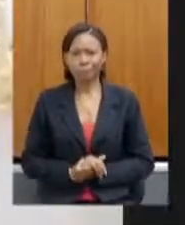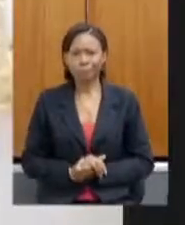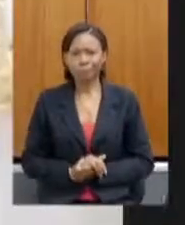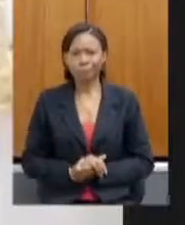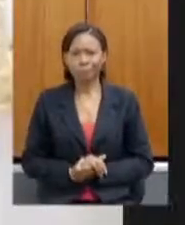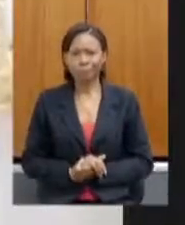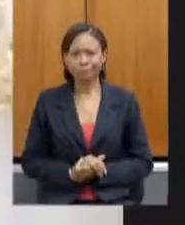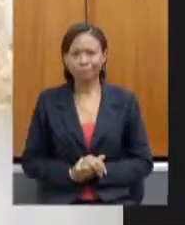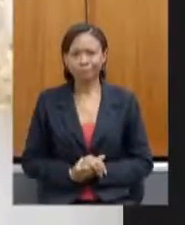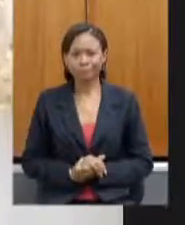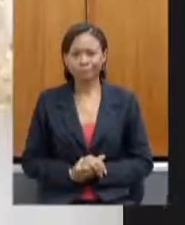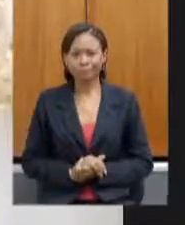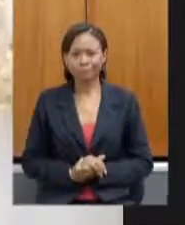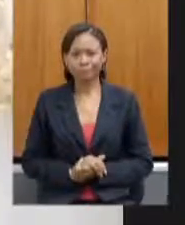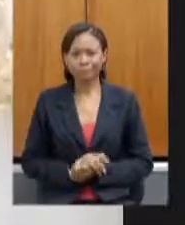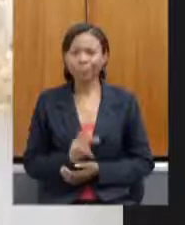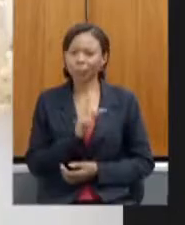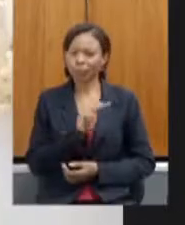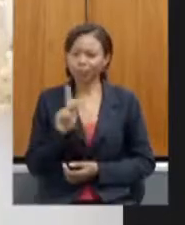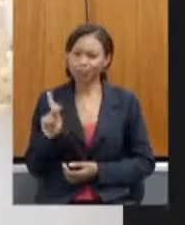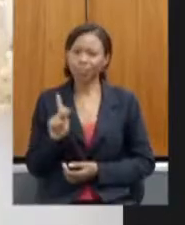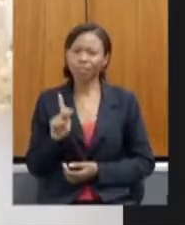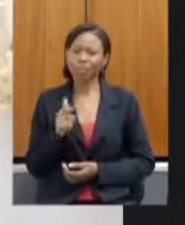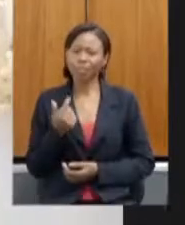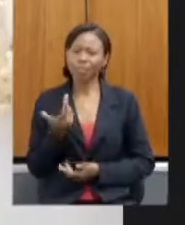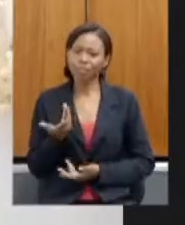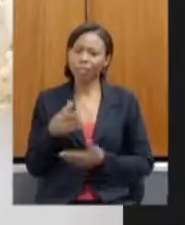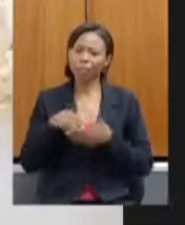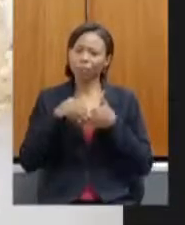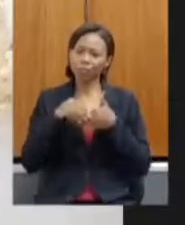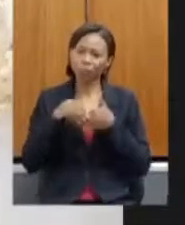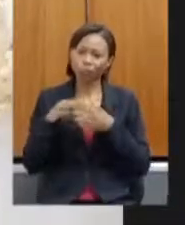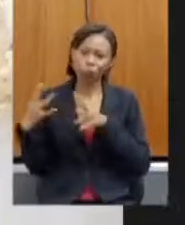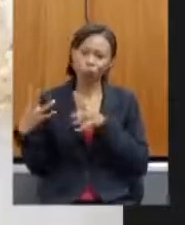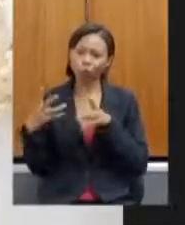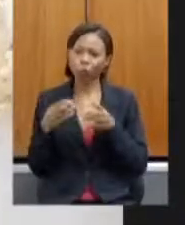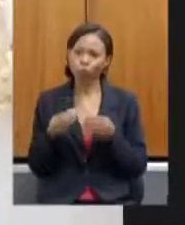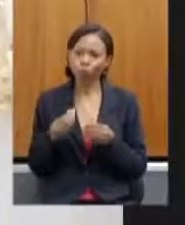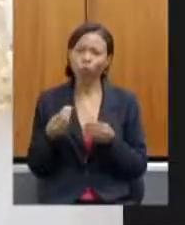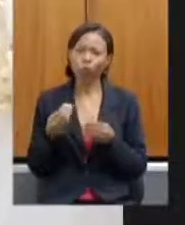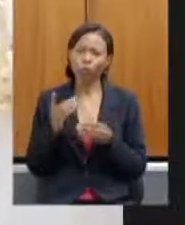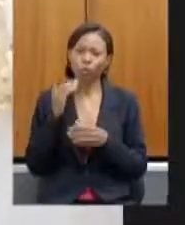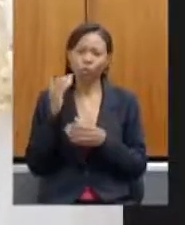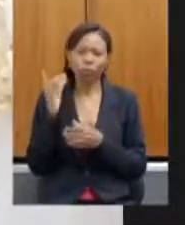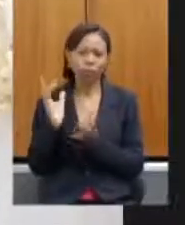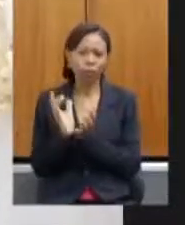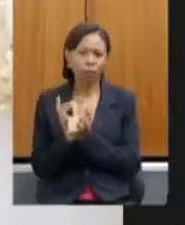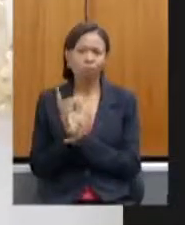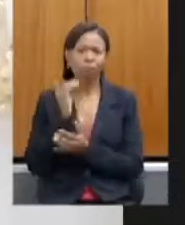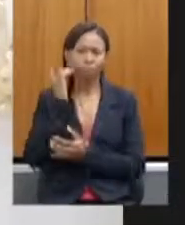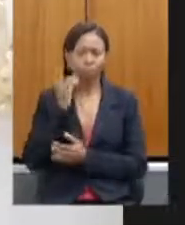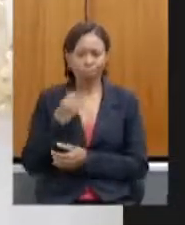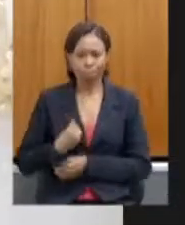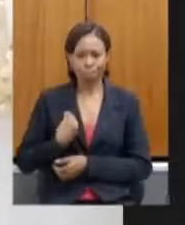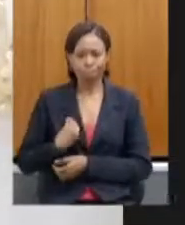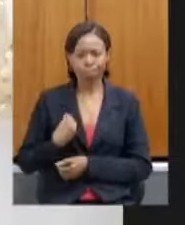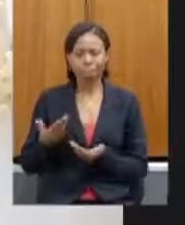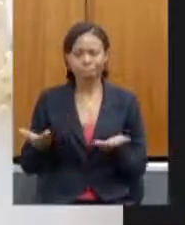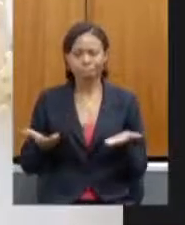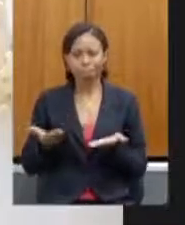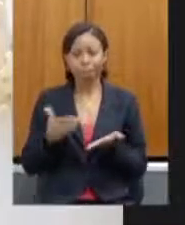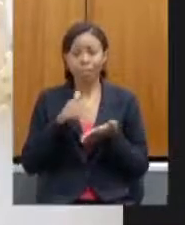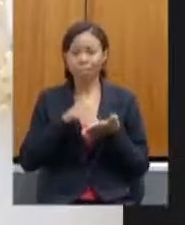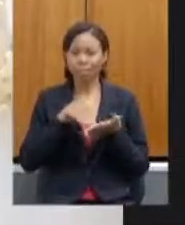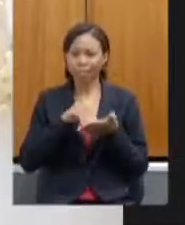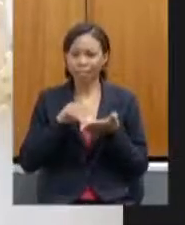Coronel Henrique, a quem abraço os demais colegas e todos os participantes desse momento. Cumprimentar a nossa secretária